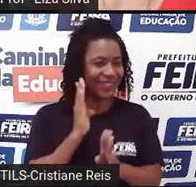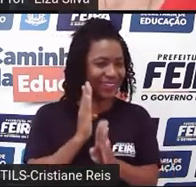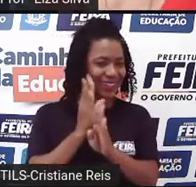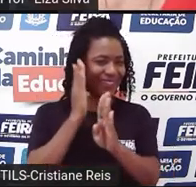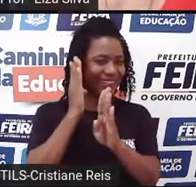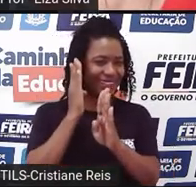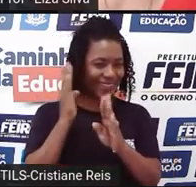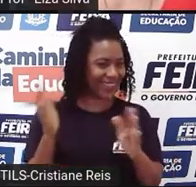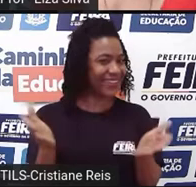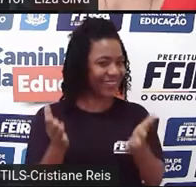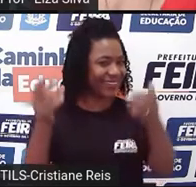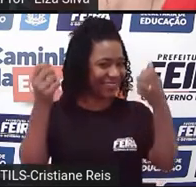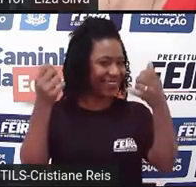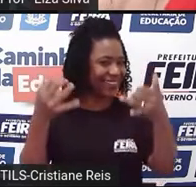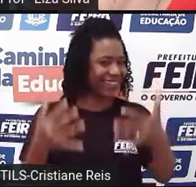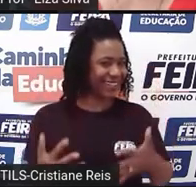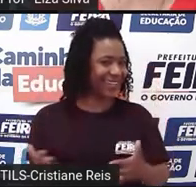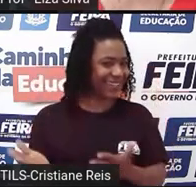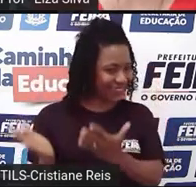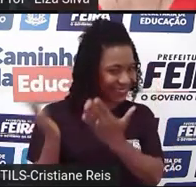aula de hoje. Let's go?